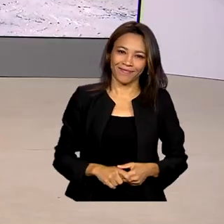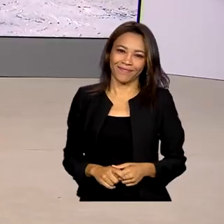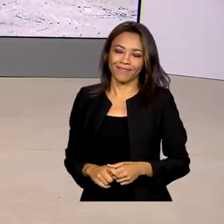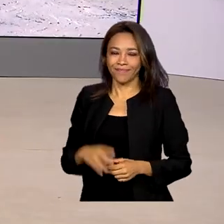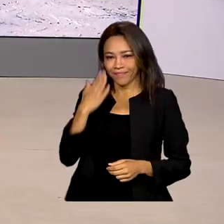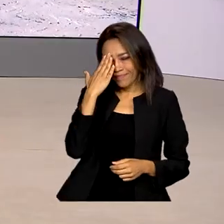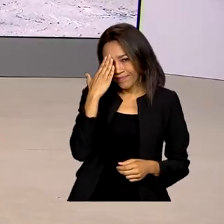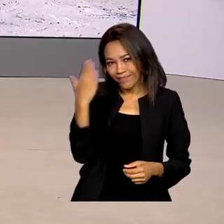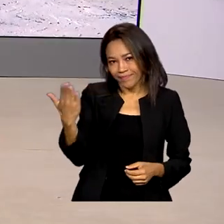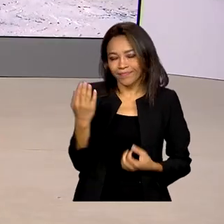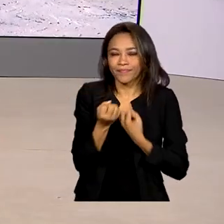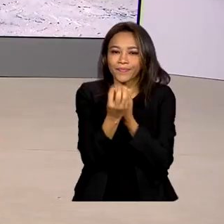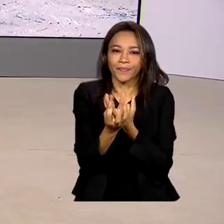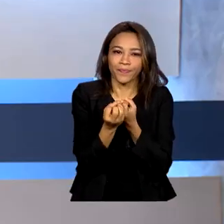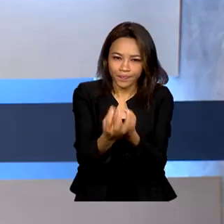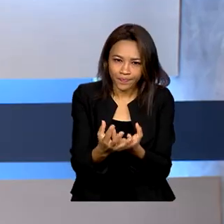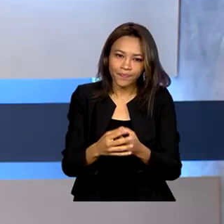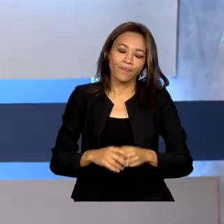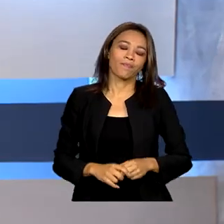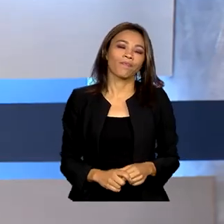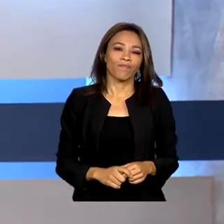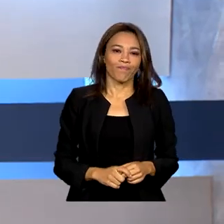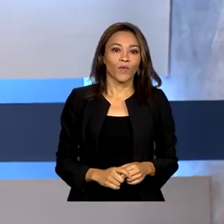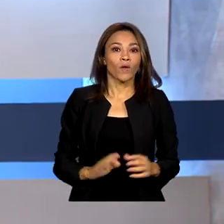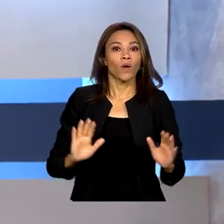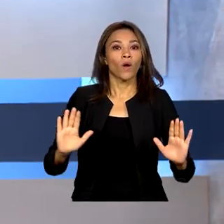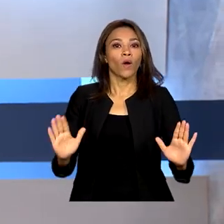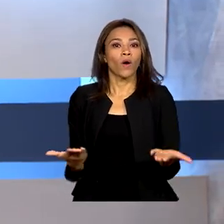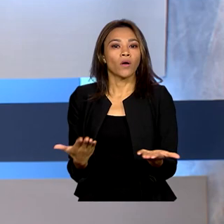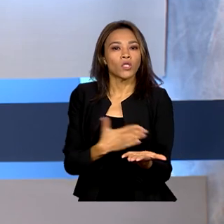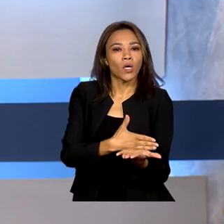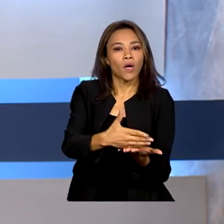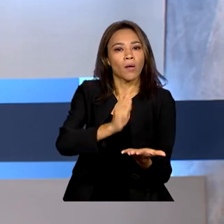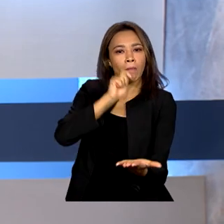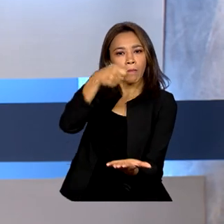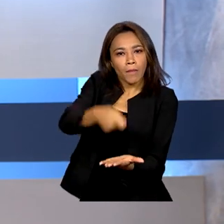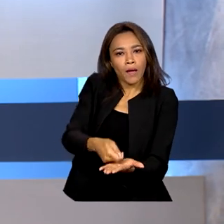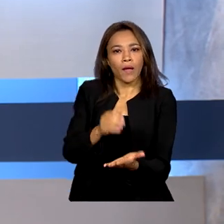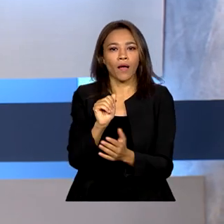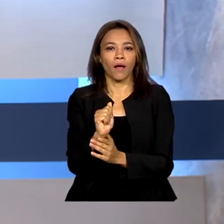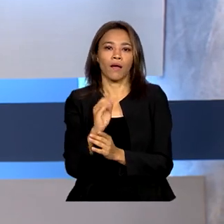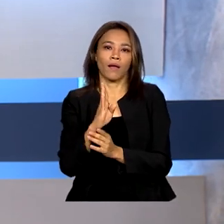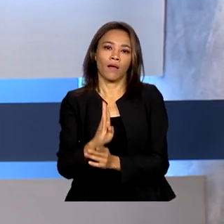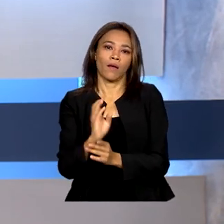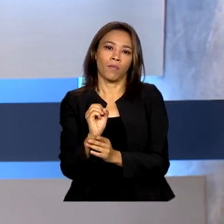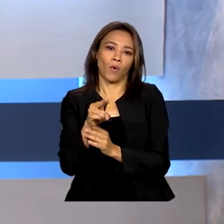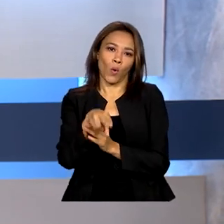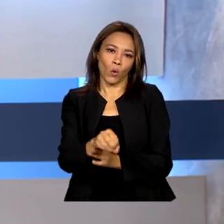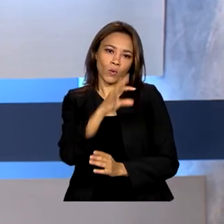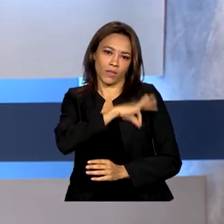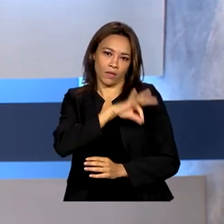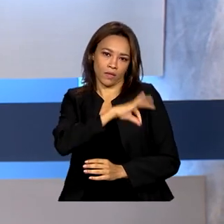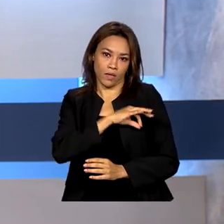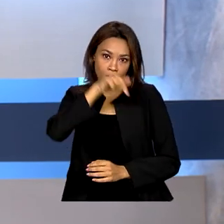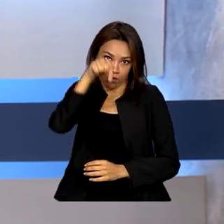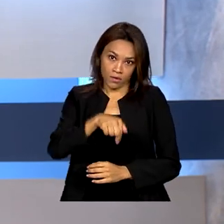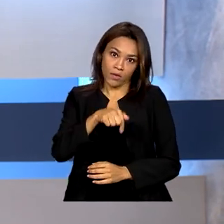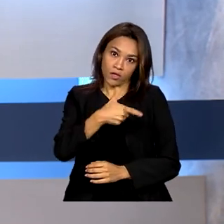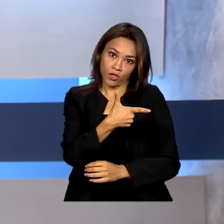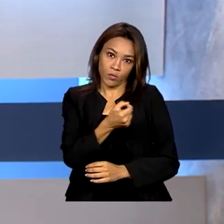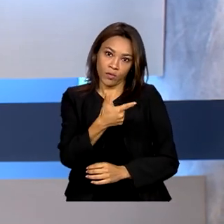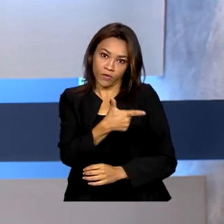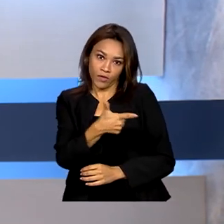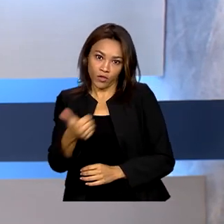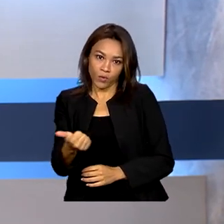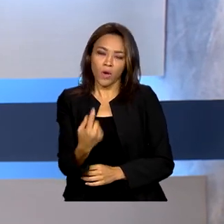Obrigada, Paulo, pelas informações. E começa hoje o pagamento do abono salarial Anobase 2021. O benefício de